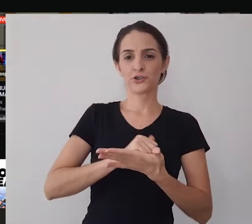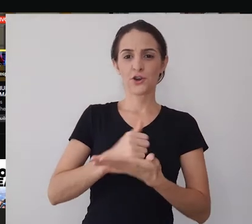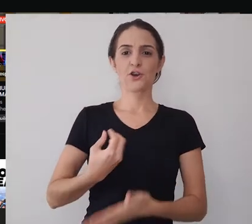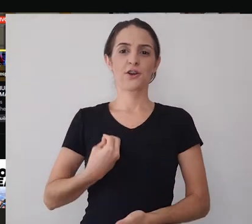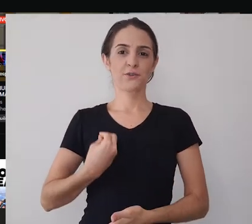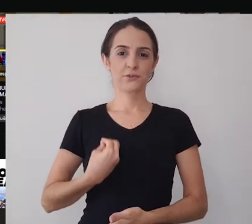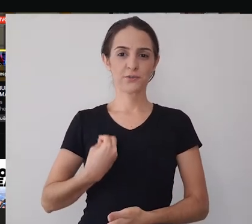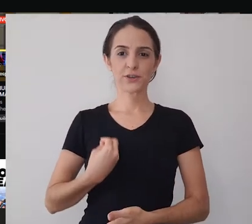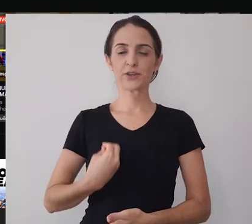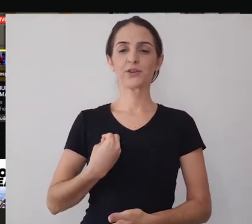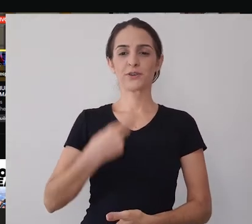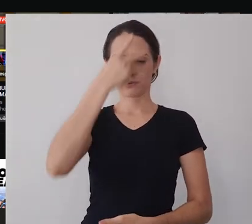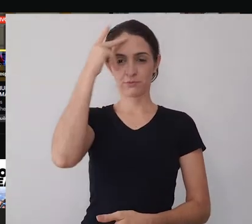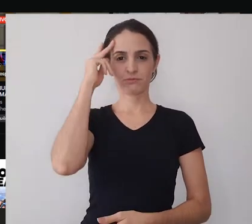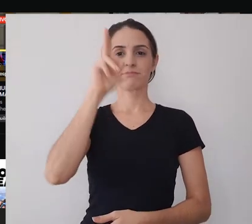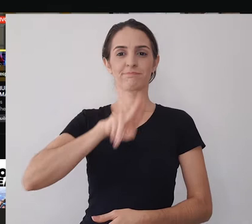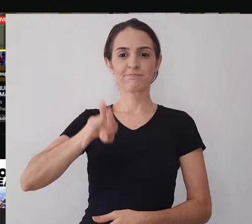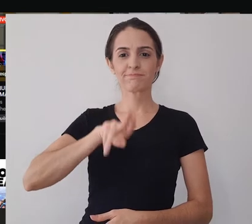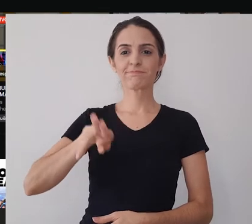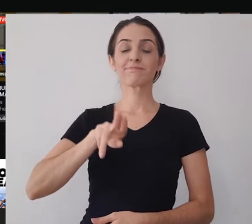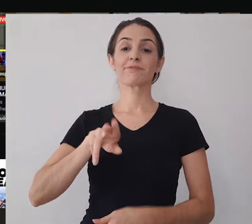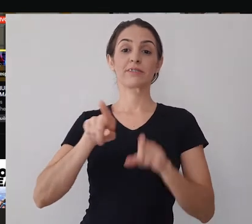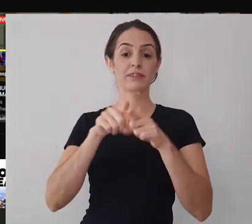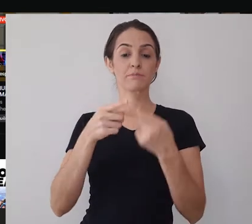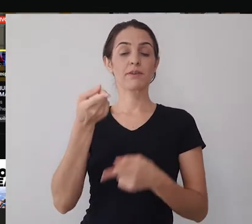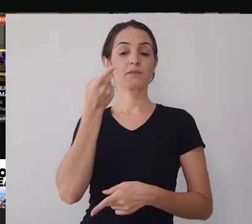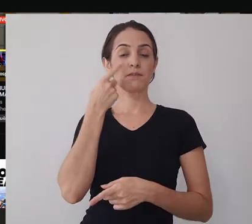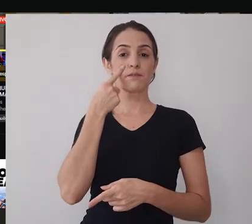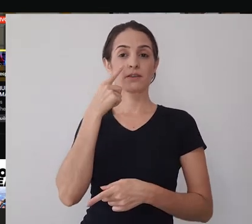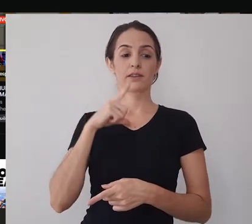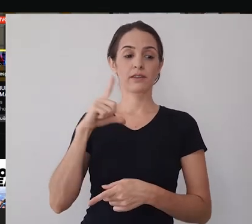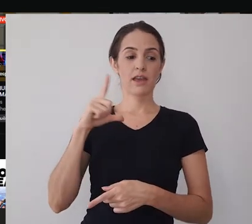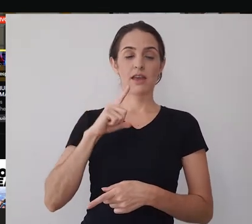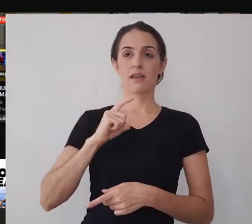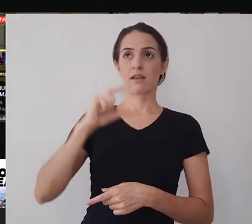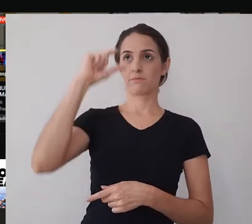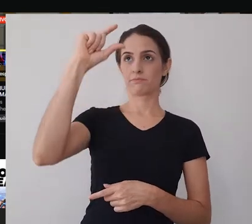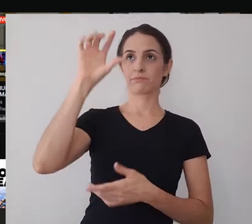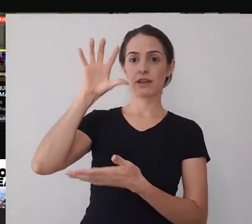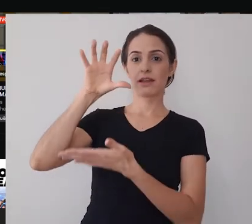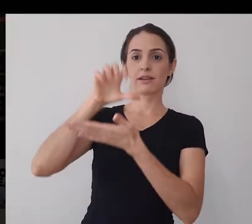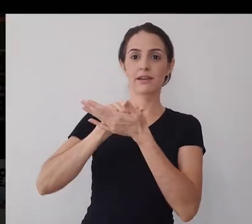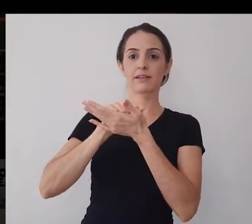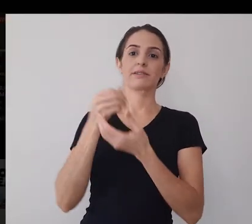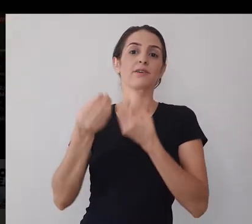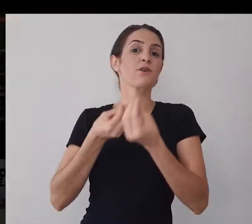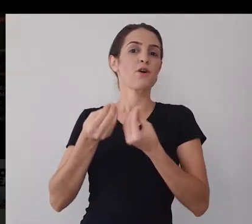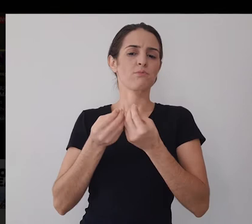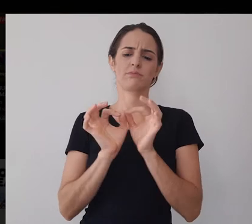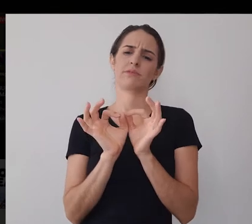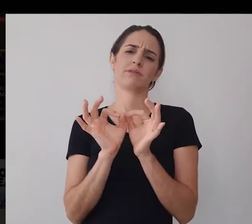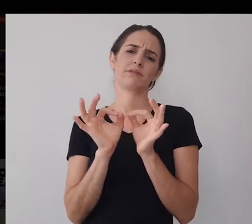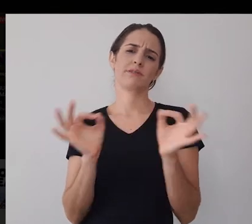já passando, transmissões que as pessoas estão fazendo, tá certo? E você vai vir aqui nesse botão para se cadastrar. Bom, para se